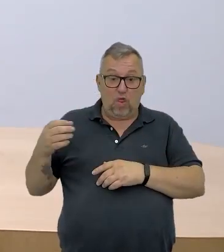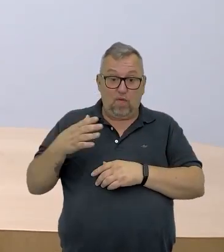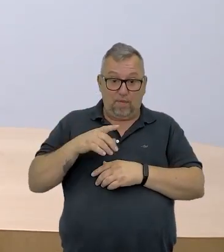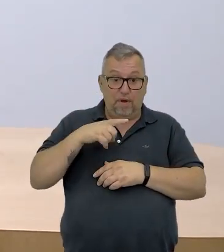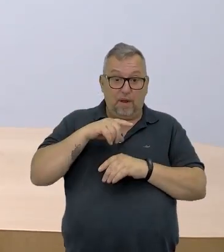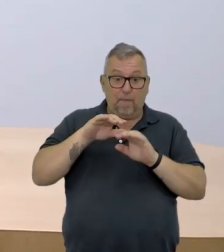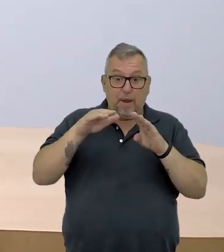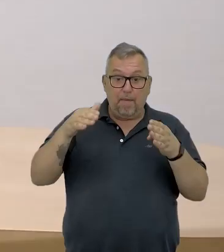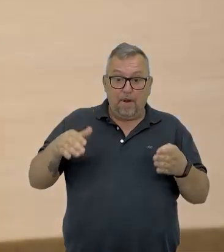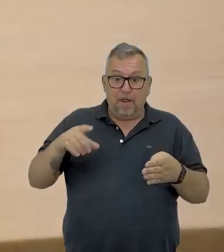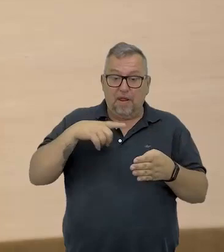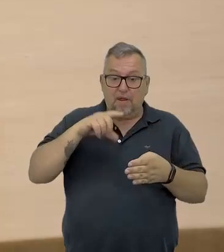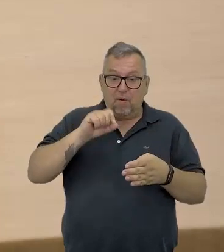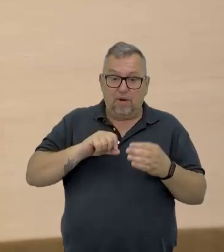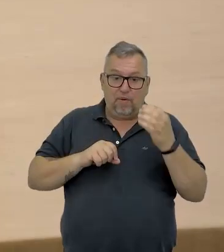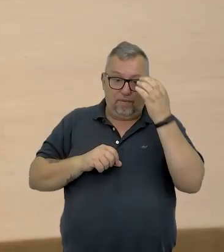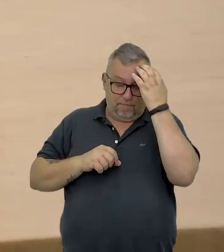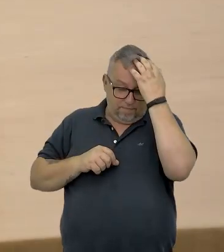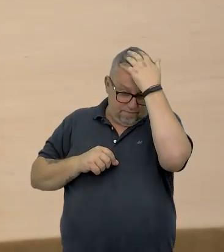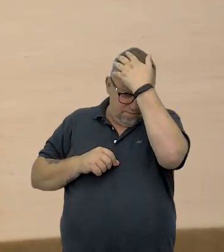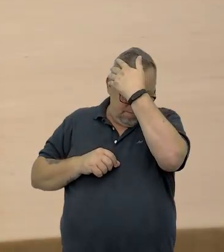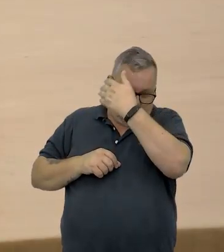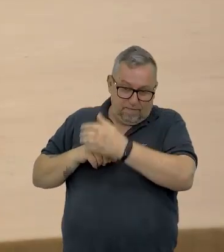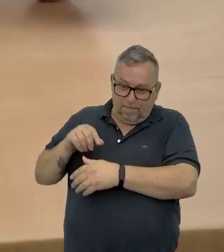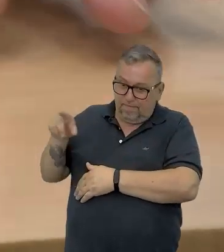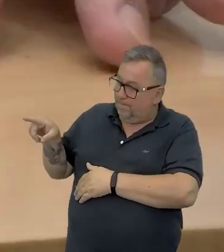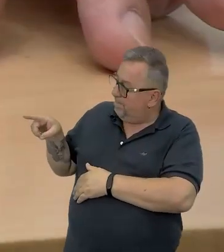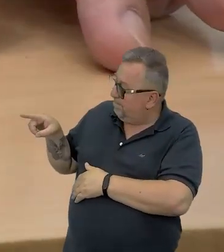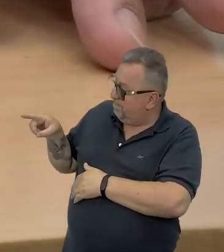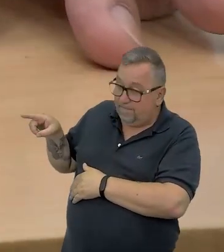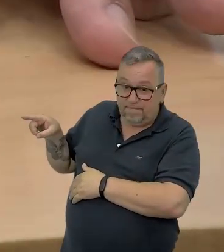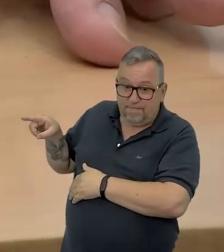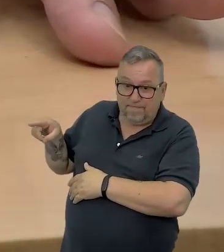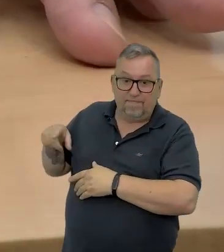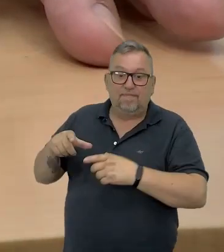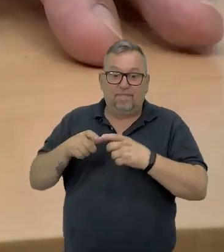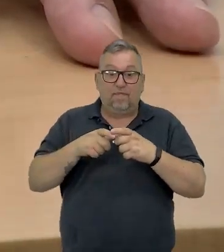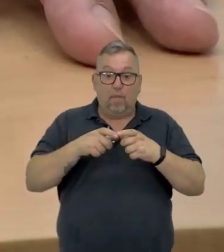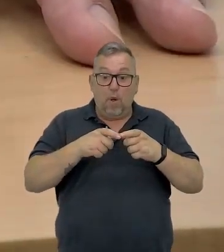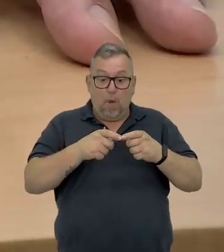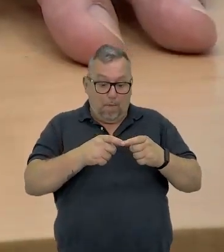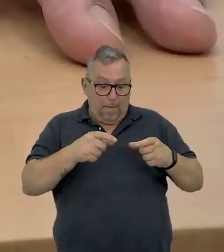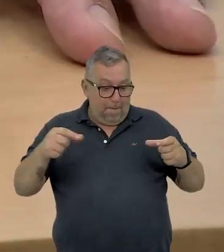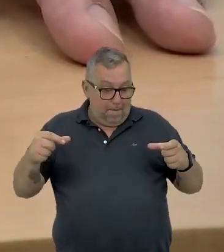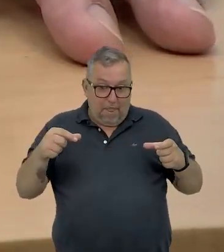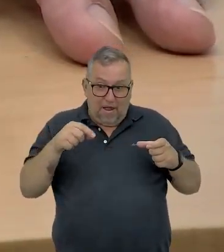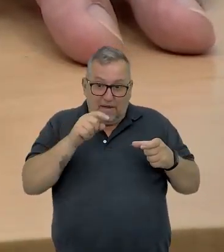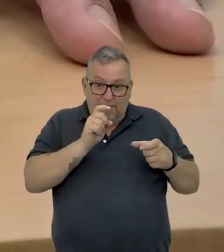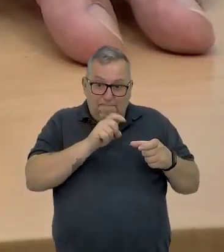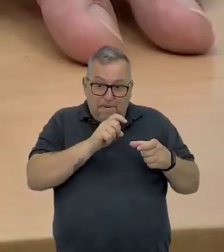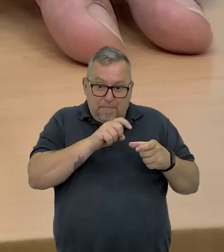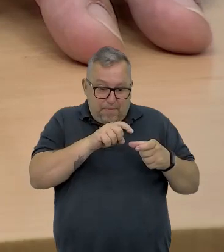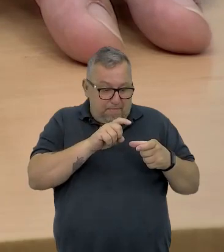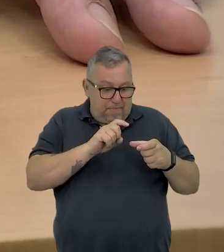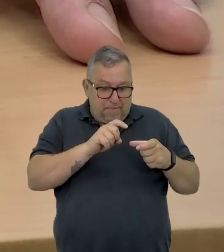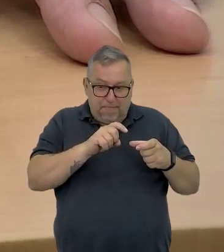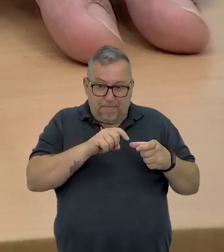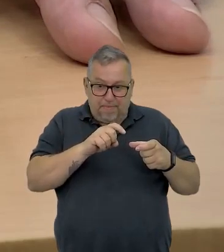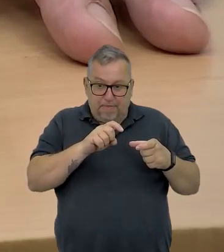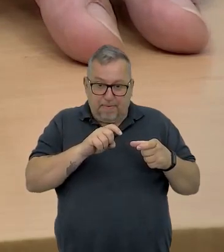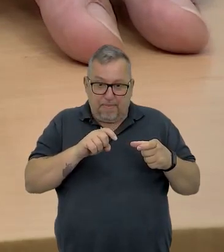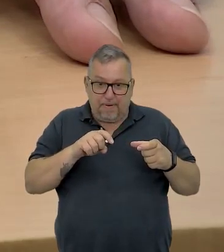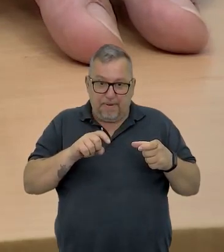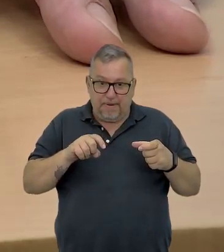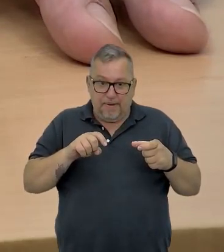minha mesa, o que eu tenho? Olha só. Eu tenho aqui uma placa branca cheia de furinho. Essa placa branquinha cheia de furinho aqui